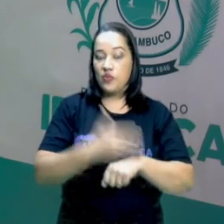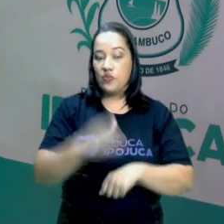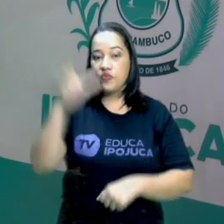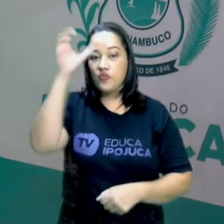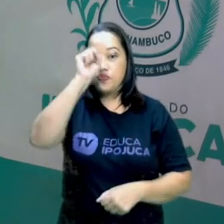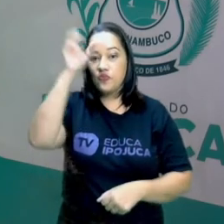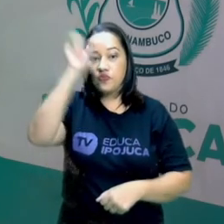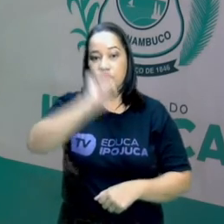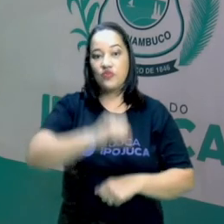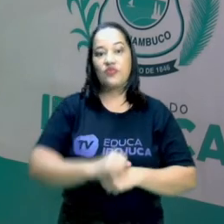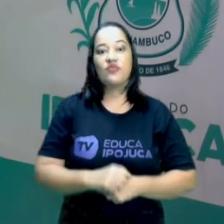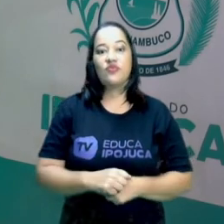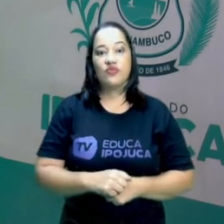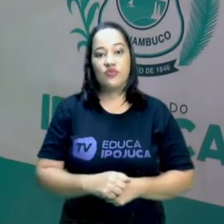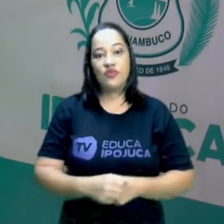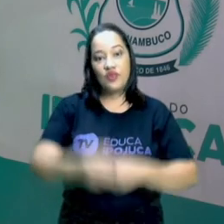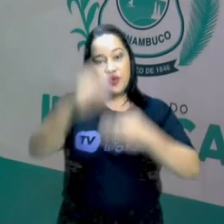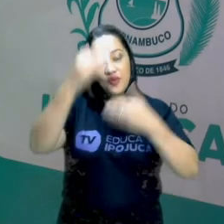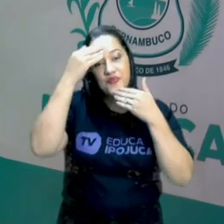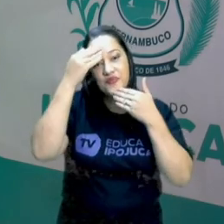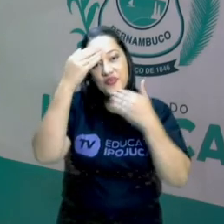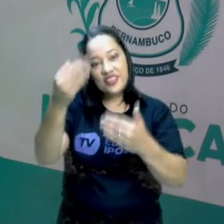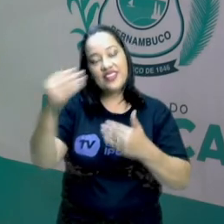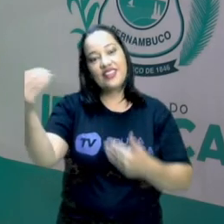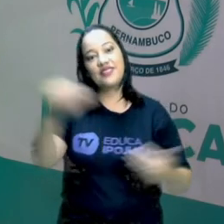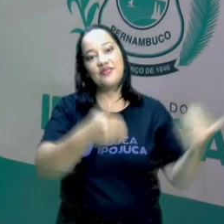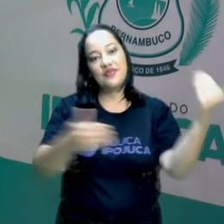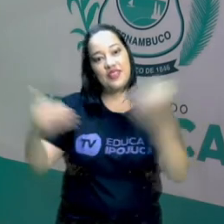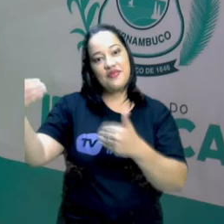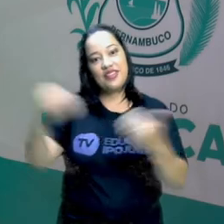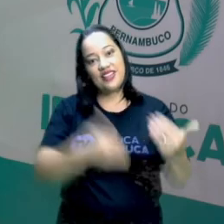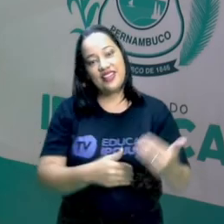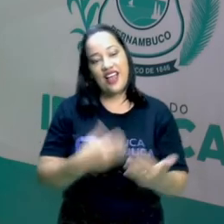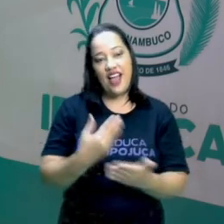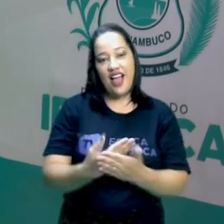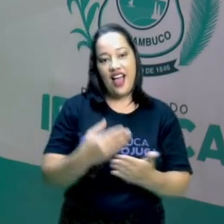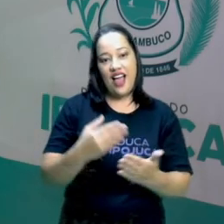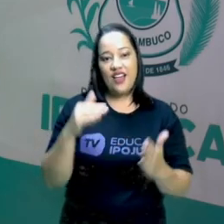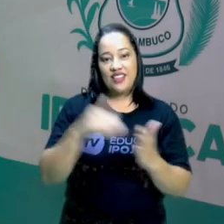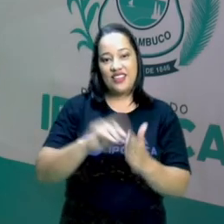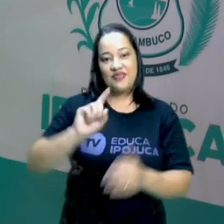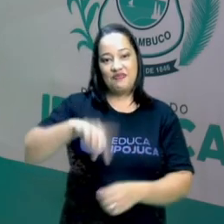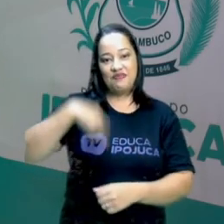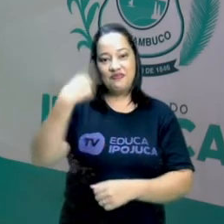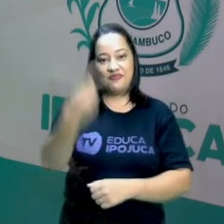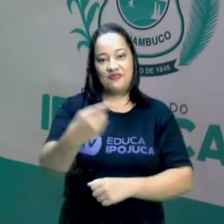aprenda. Obrigado pela participação e até a próxima aula.